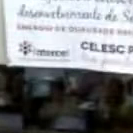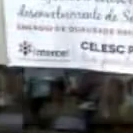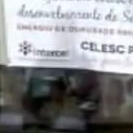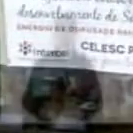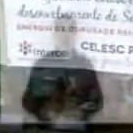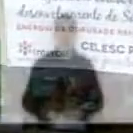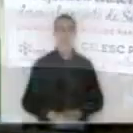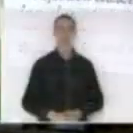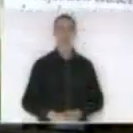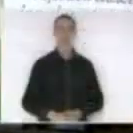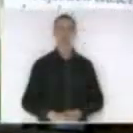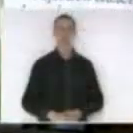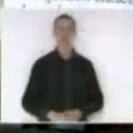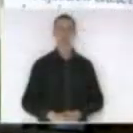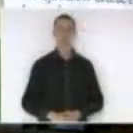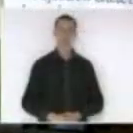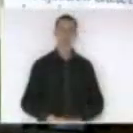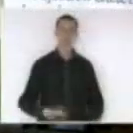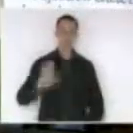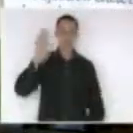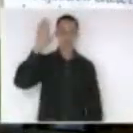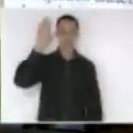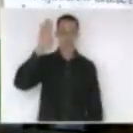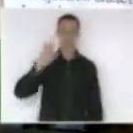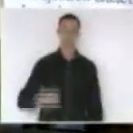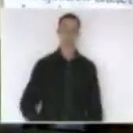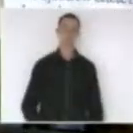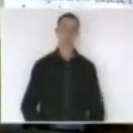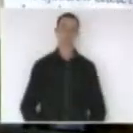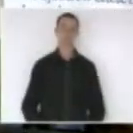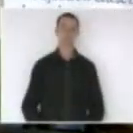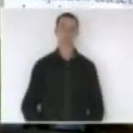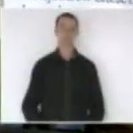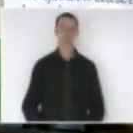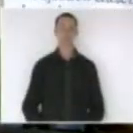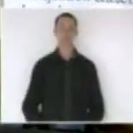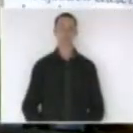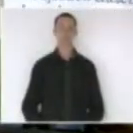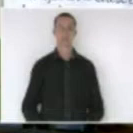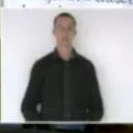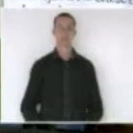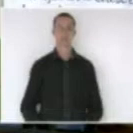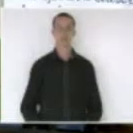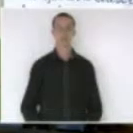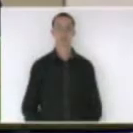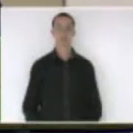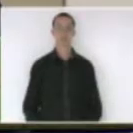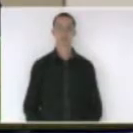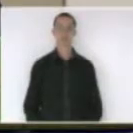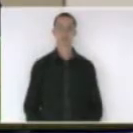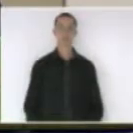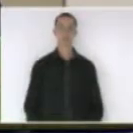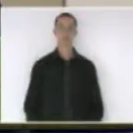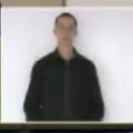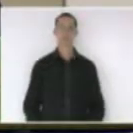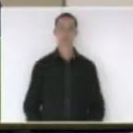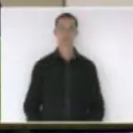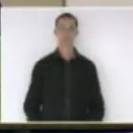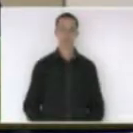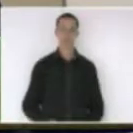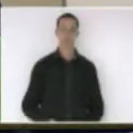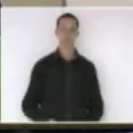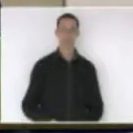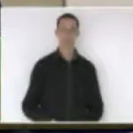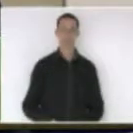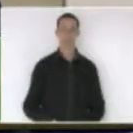senhor presidente a proposição sim deputado